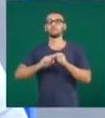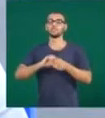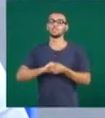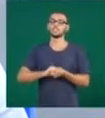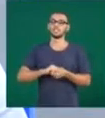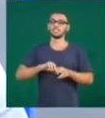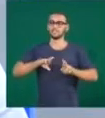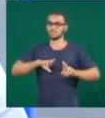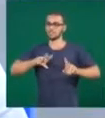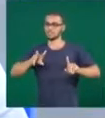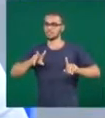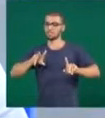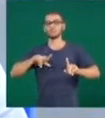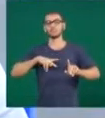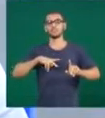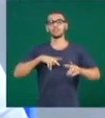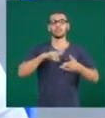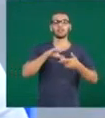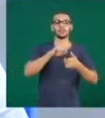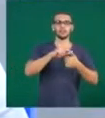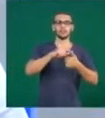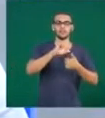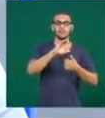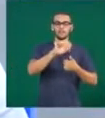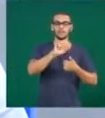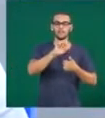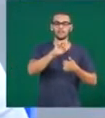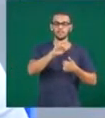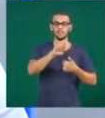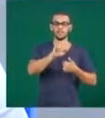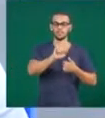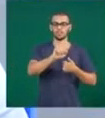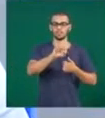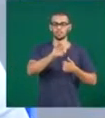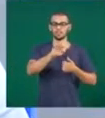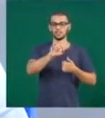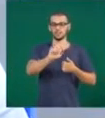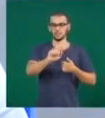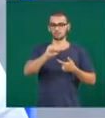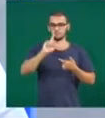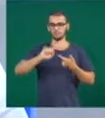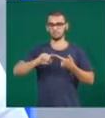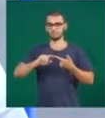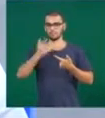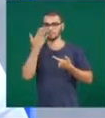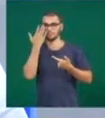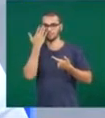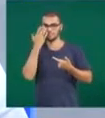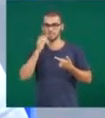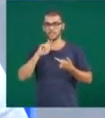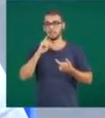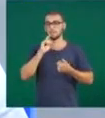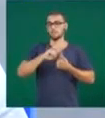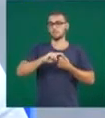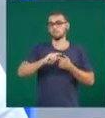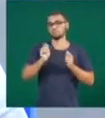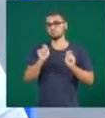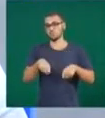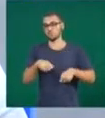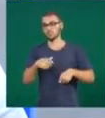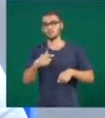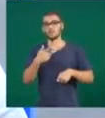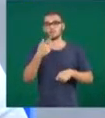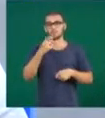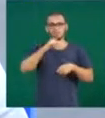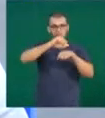diferenciar a cegueira da catarata e do glaucoma. A cegueira da catarata é uma cegueira reversível, então a gente opera o paciente e ele